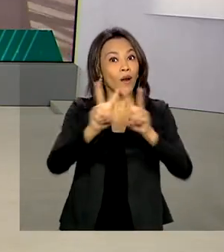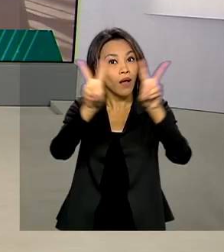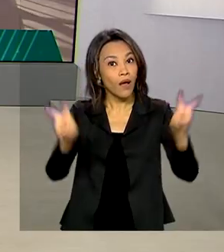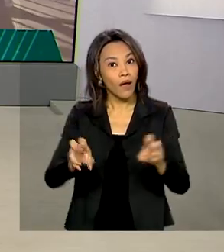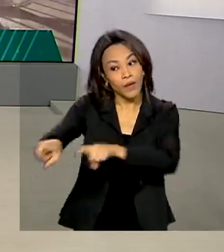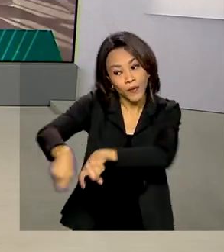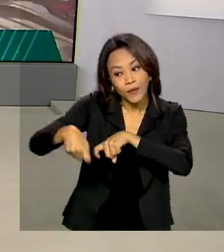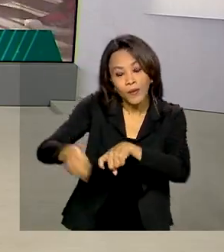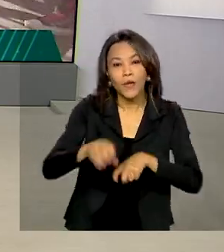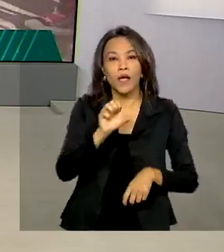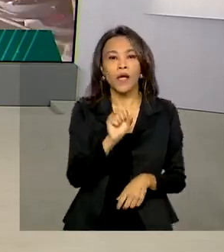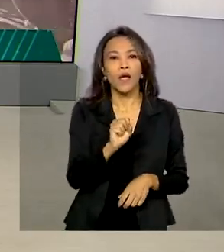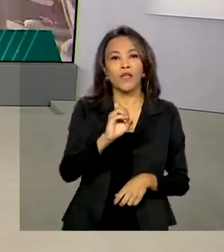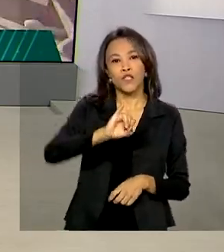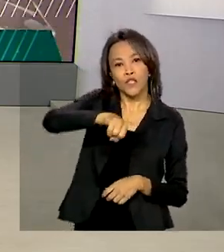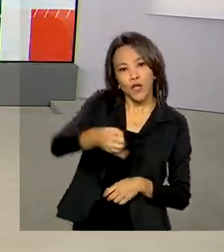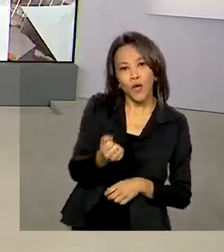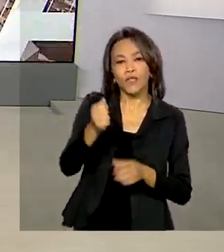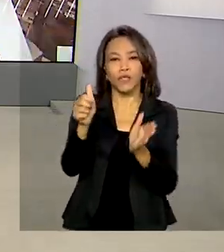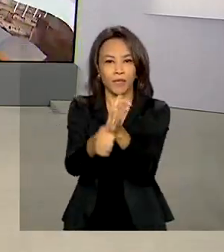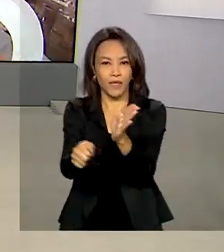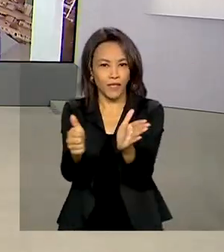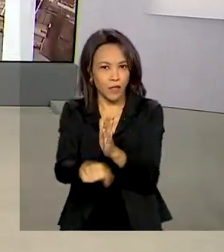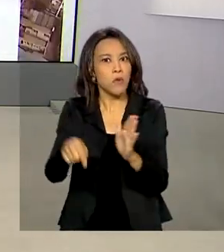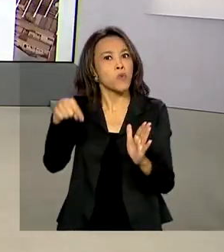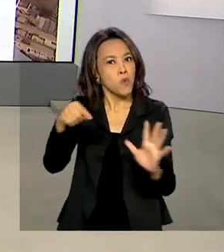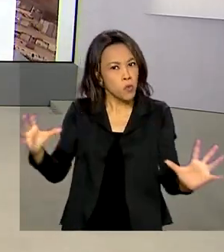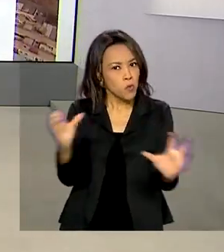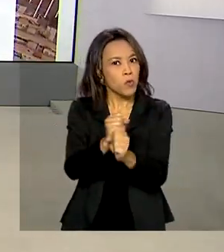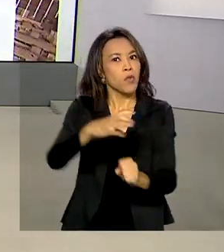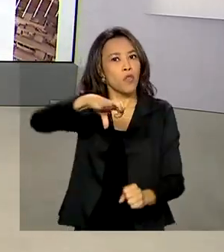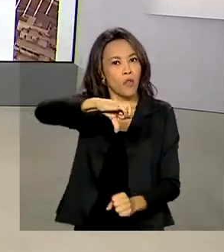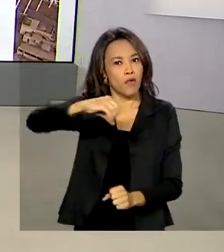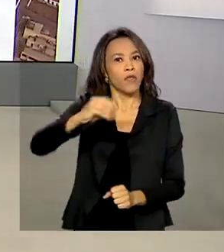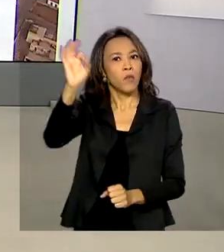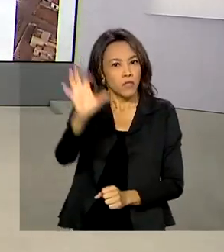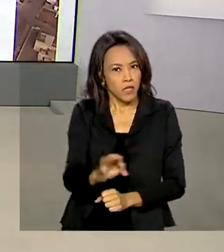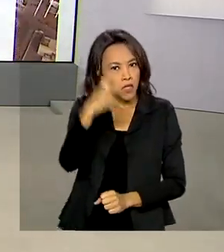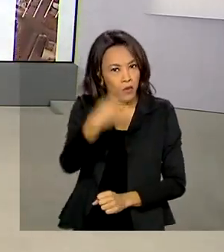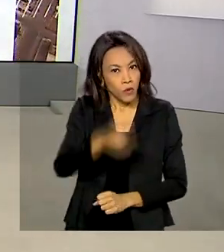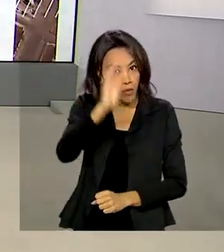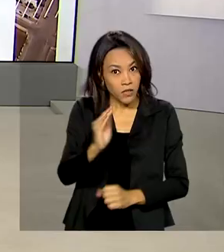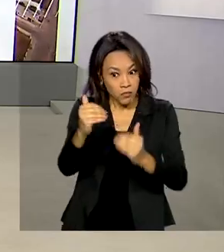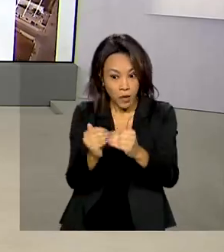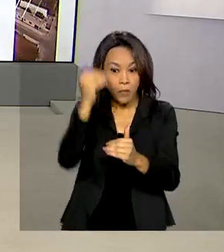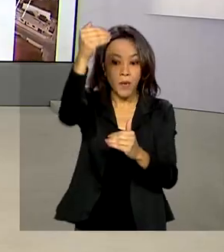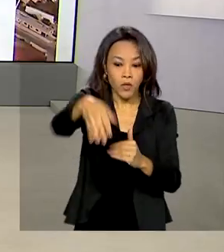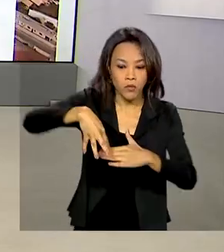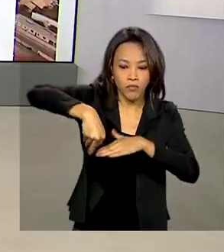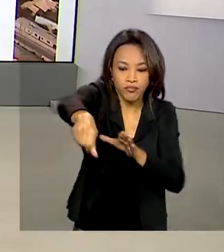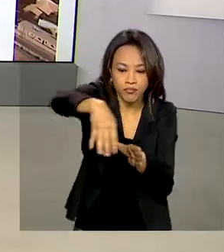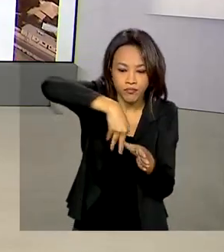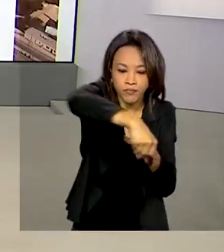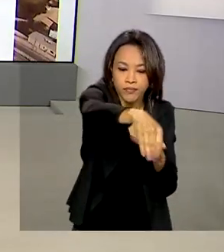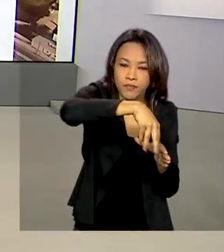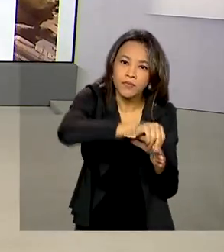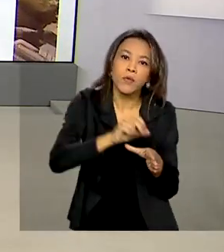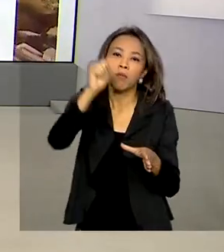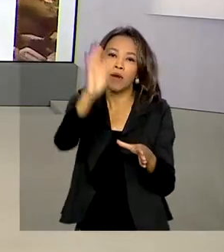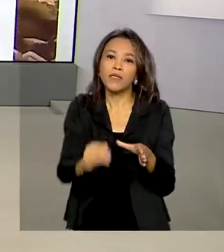e o milho correspondem a quase 90% da produção nacional de grãos. Para a próxima safra, o Brasil deve colher